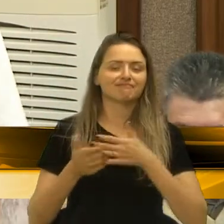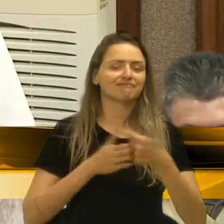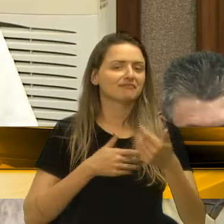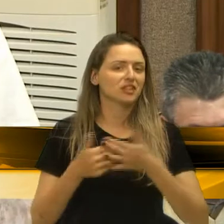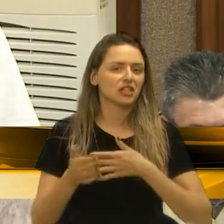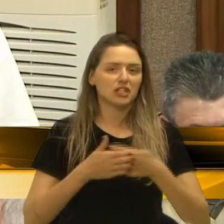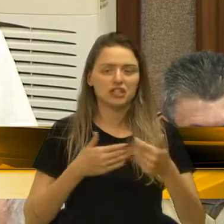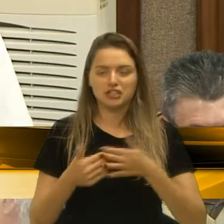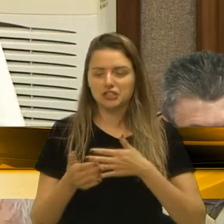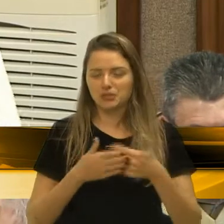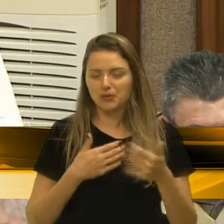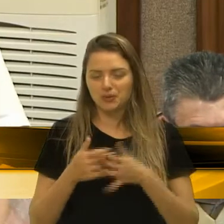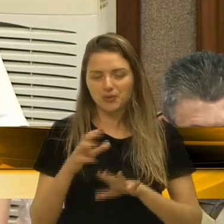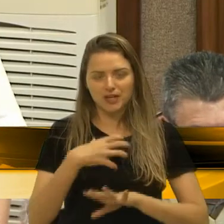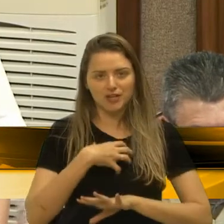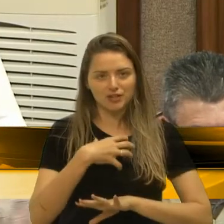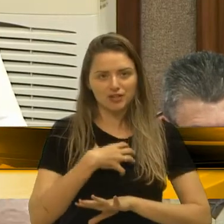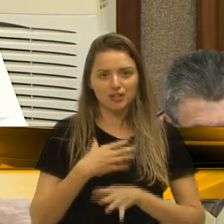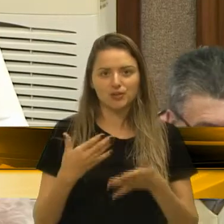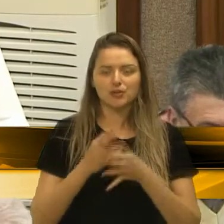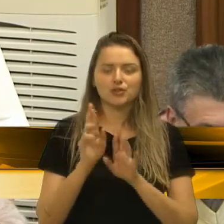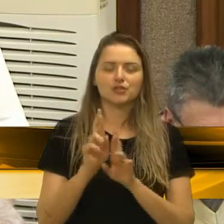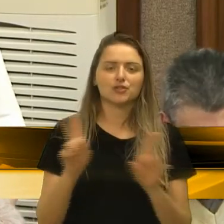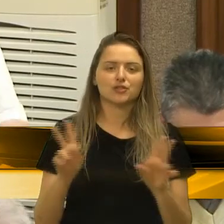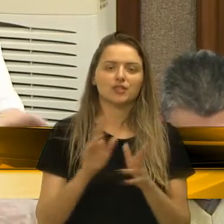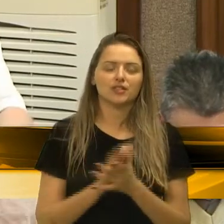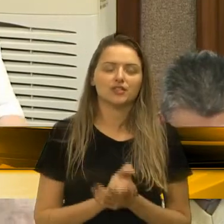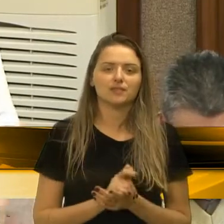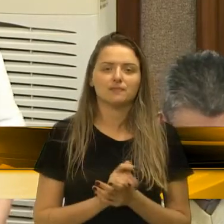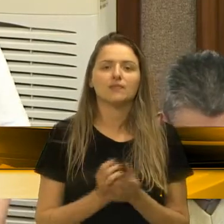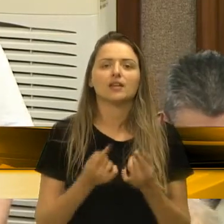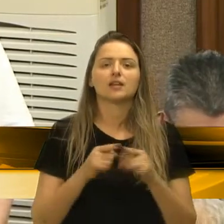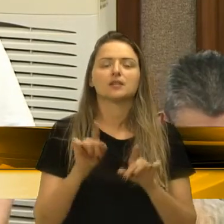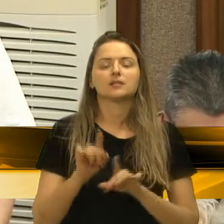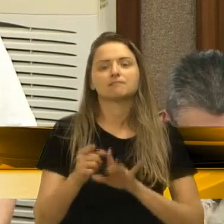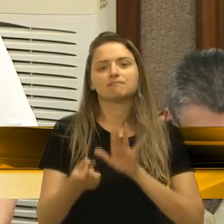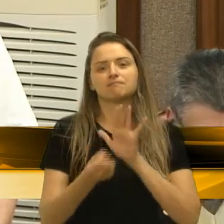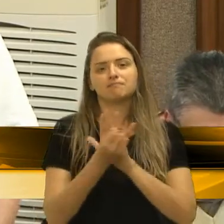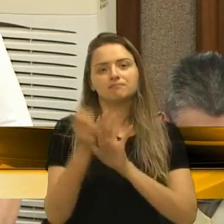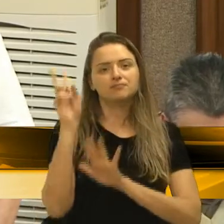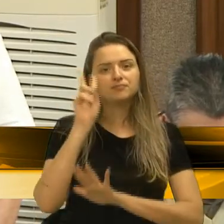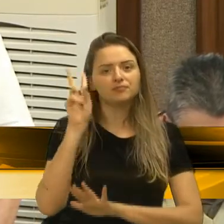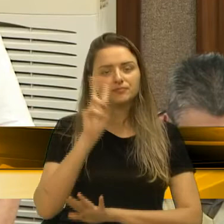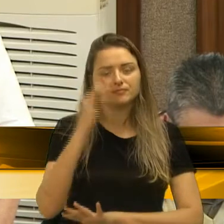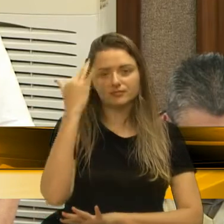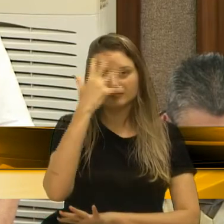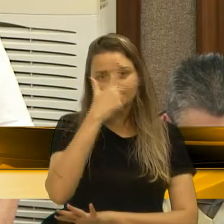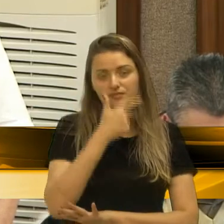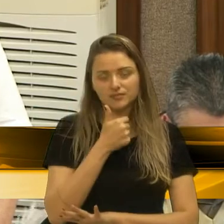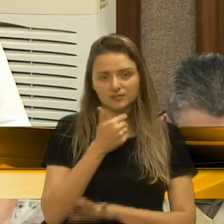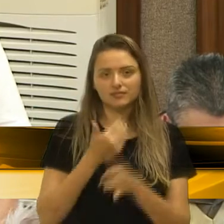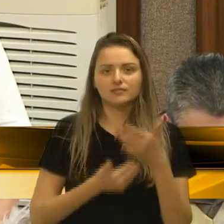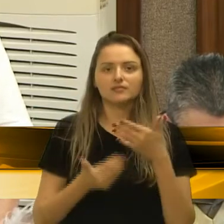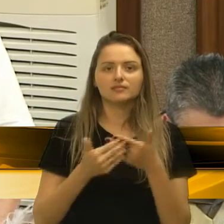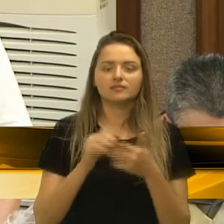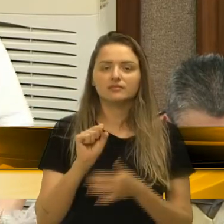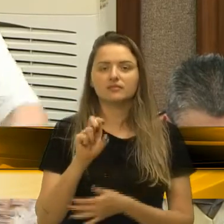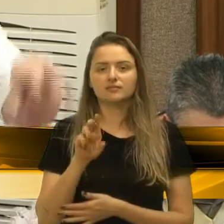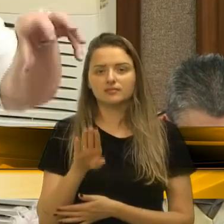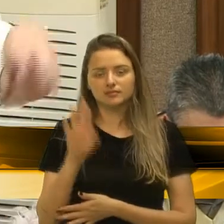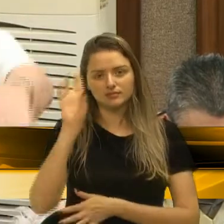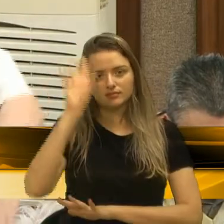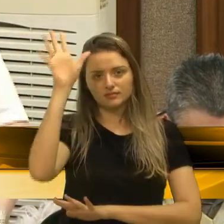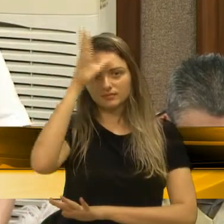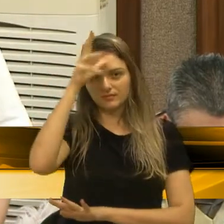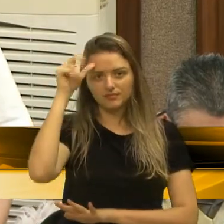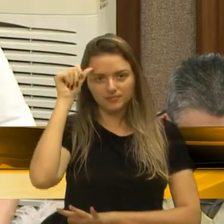diferente. Mas é uma questão histórica, muito bonita. Nas nossas subprefeituras, que tinham